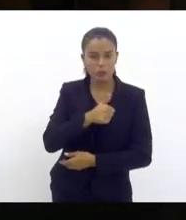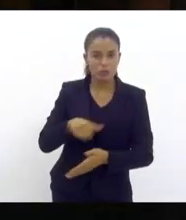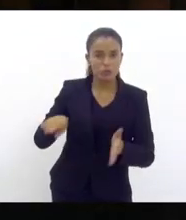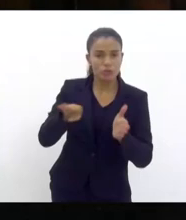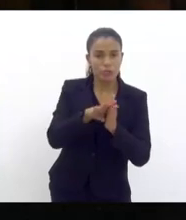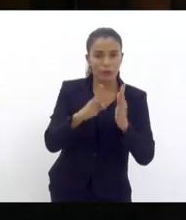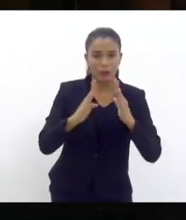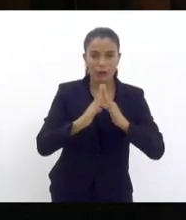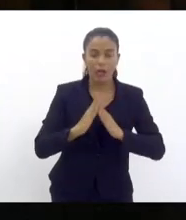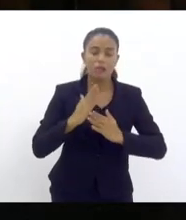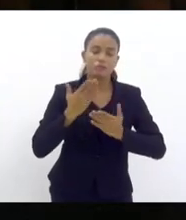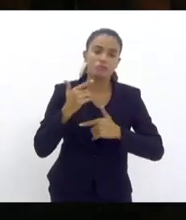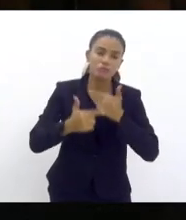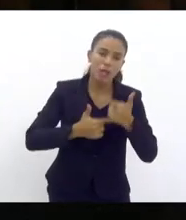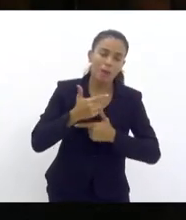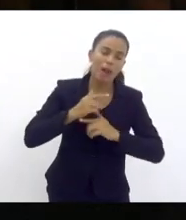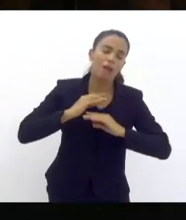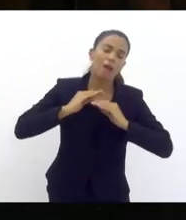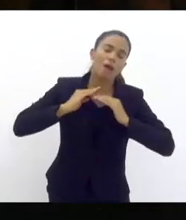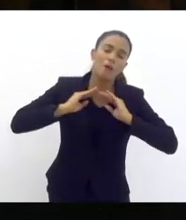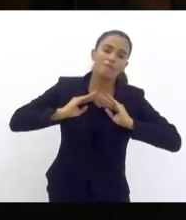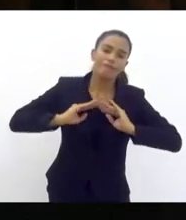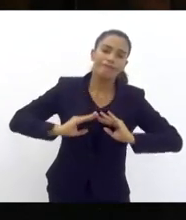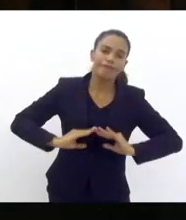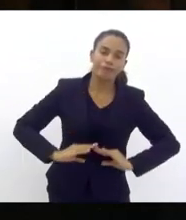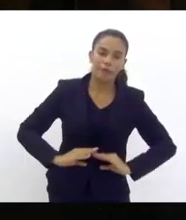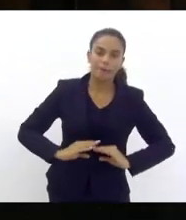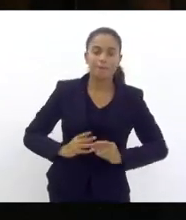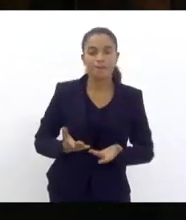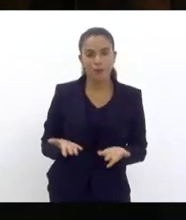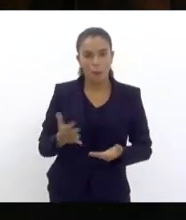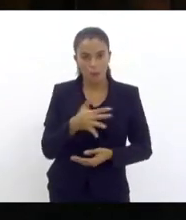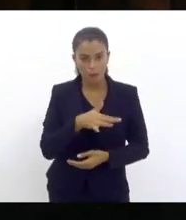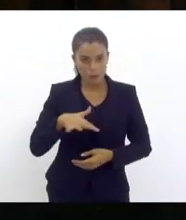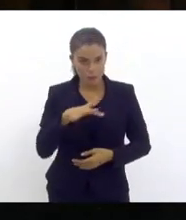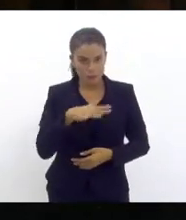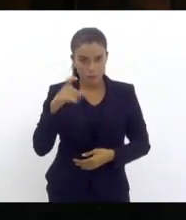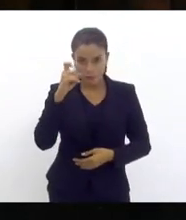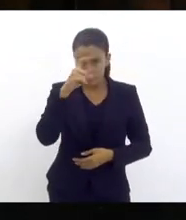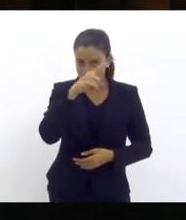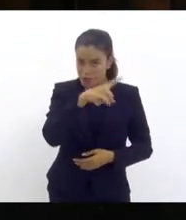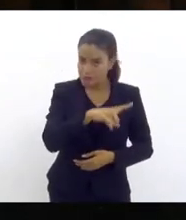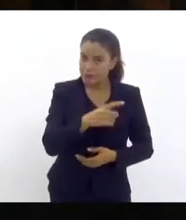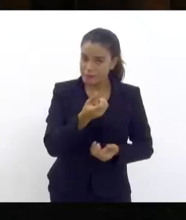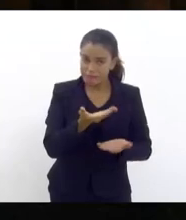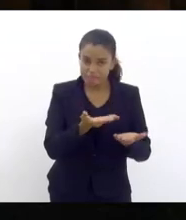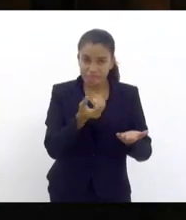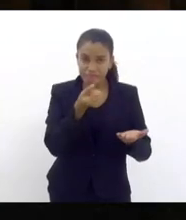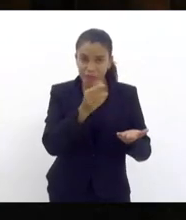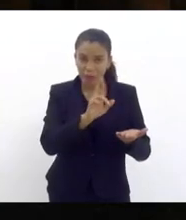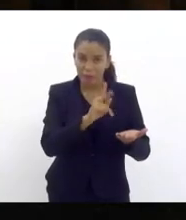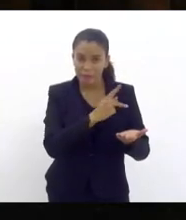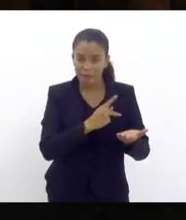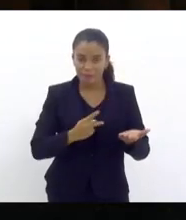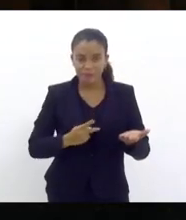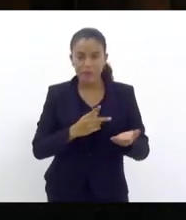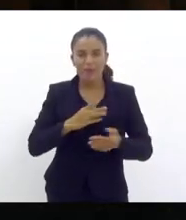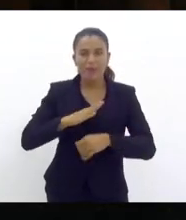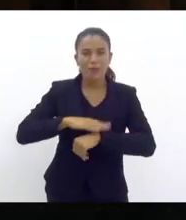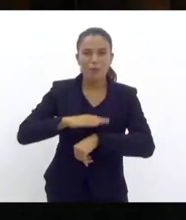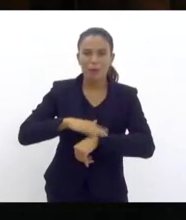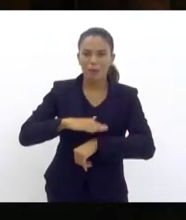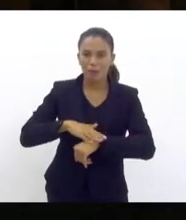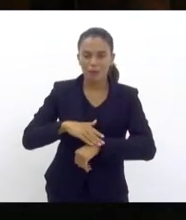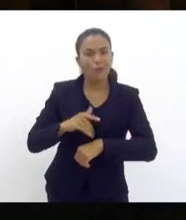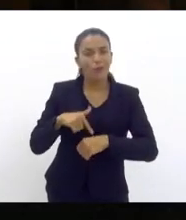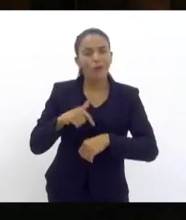exaustivo de trabalho. Então, foi uma situação muito difícil, senhor presidente. Naquele momento, eu